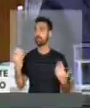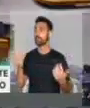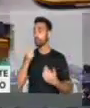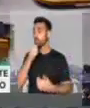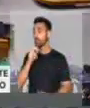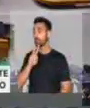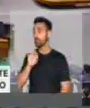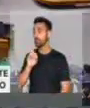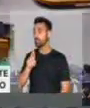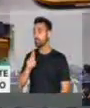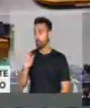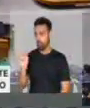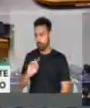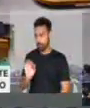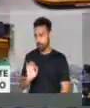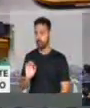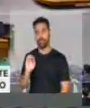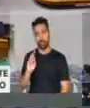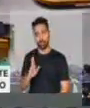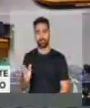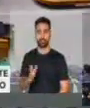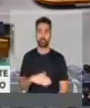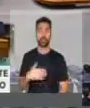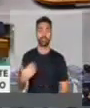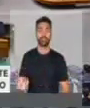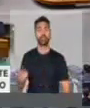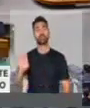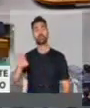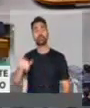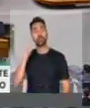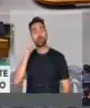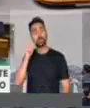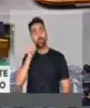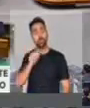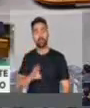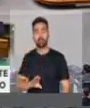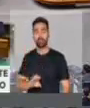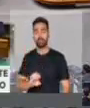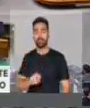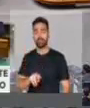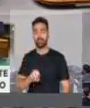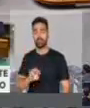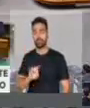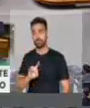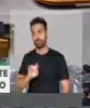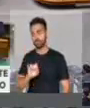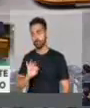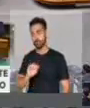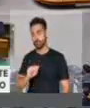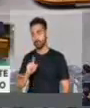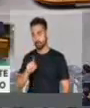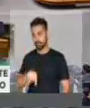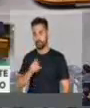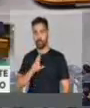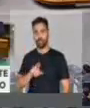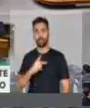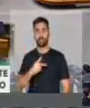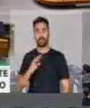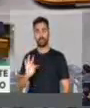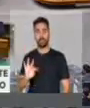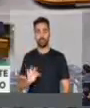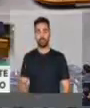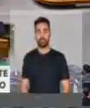Galli? Não veio? Muito bem, vamos então ouvir a Benedita da Silva falando pelo Partido dos Trabalhadores PT.